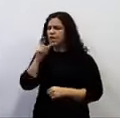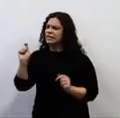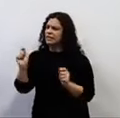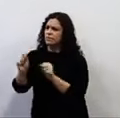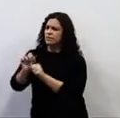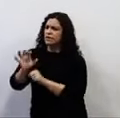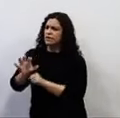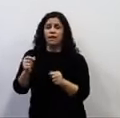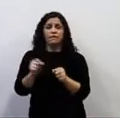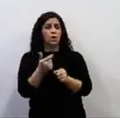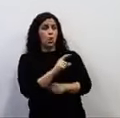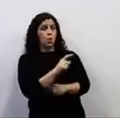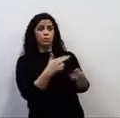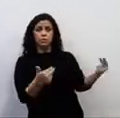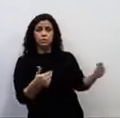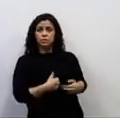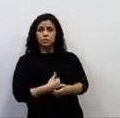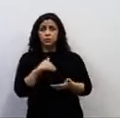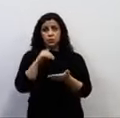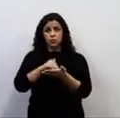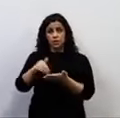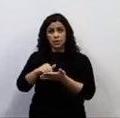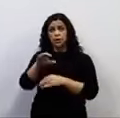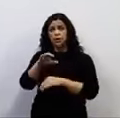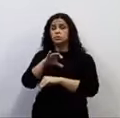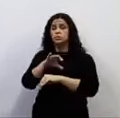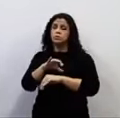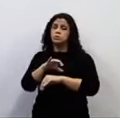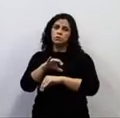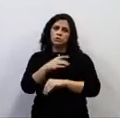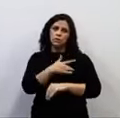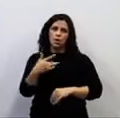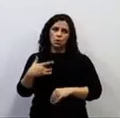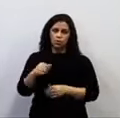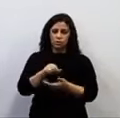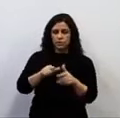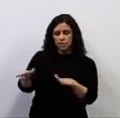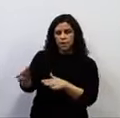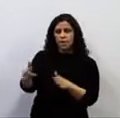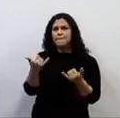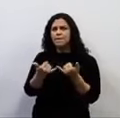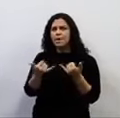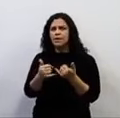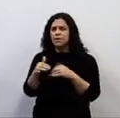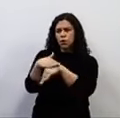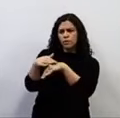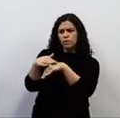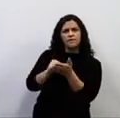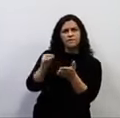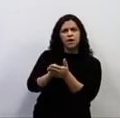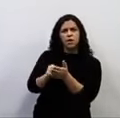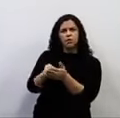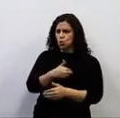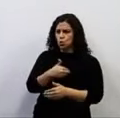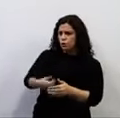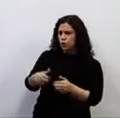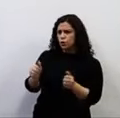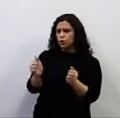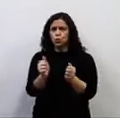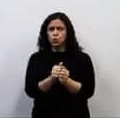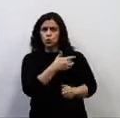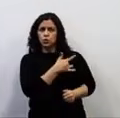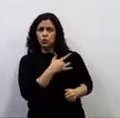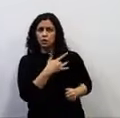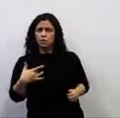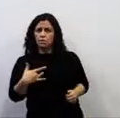uma entrevista do secretário de Saúde esse final de semana. Parece que ele e o governador não se conversam há muito tempo. O secretário alerta por um ciclo pandêmico